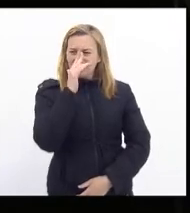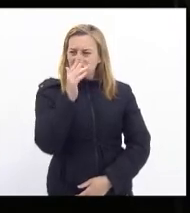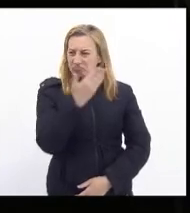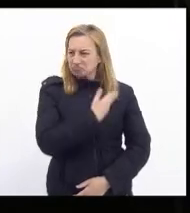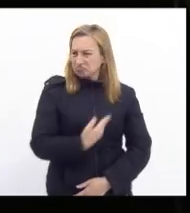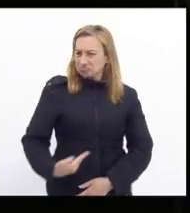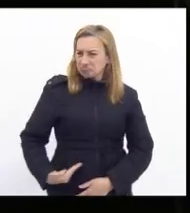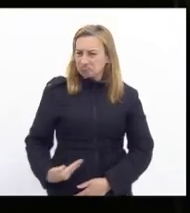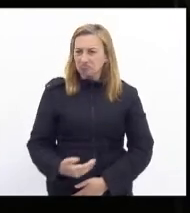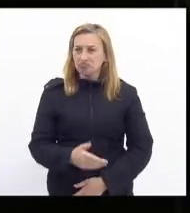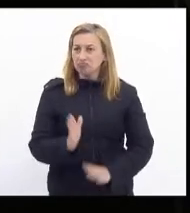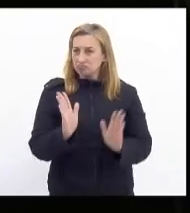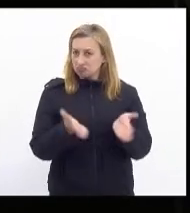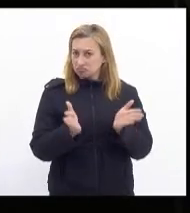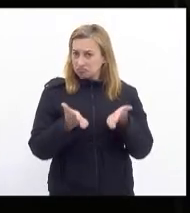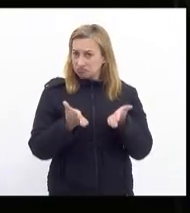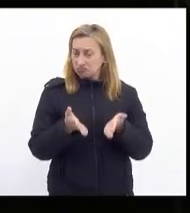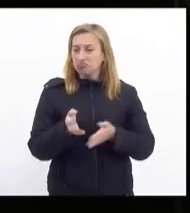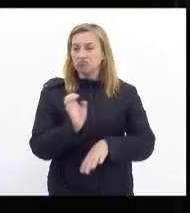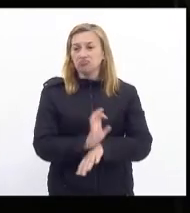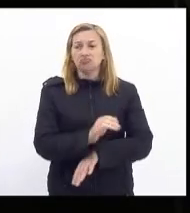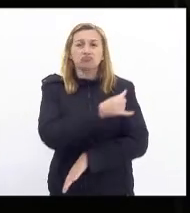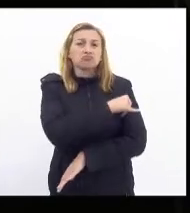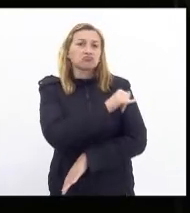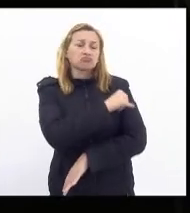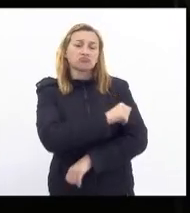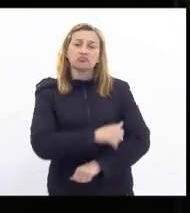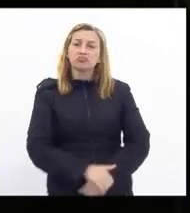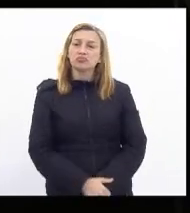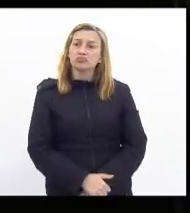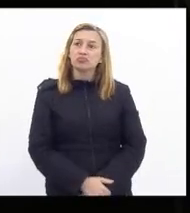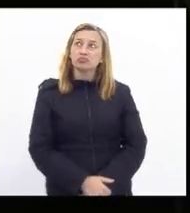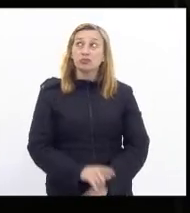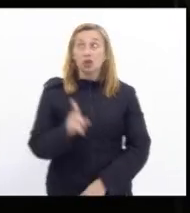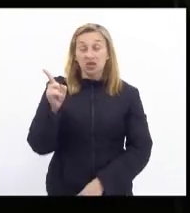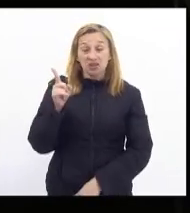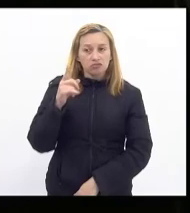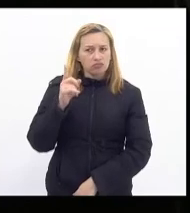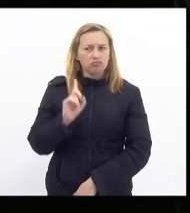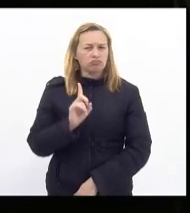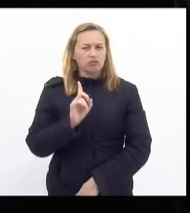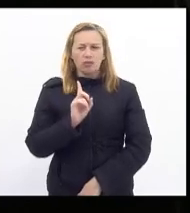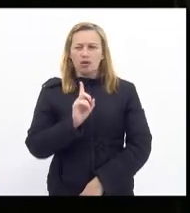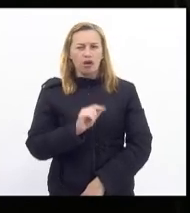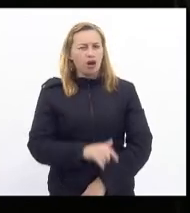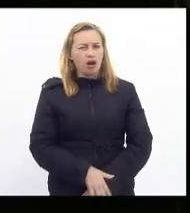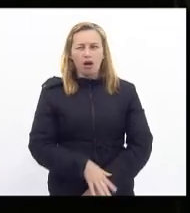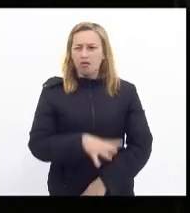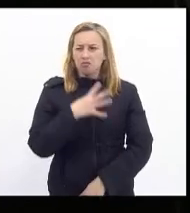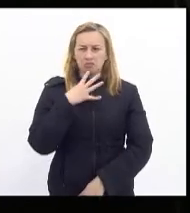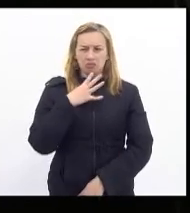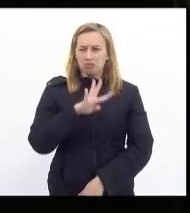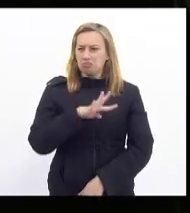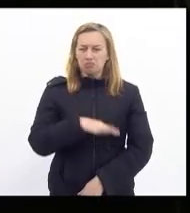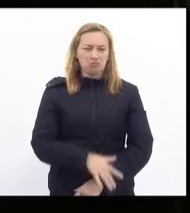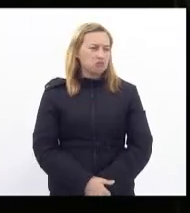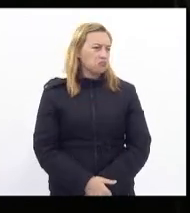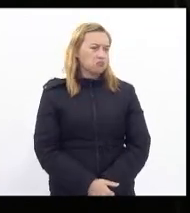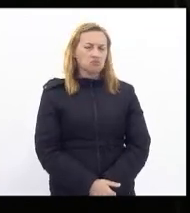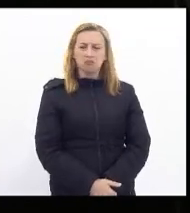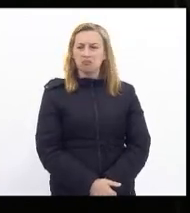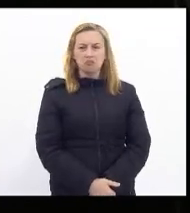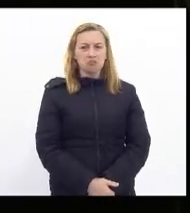atual do estado do Rio de Janeiro ele não não conhece não